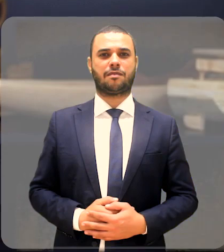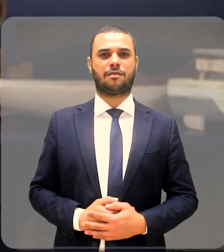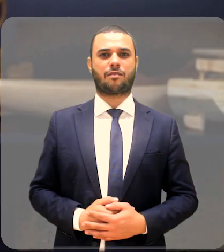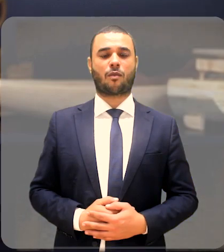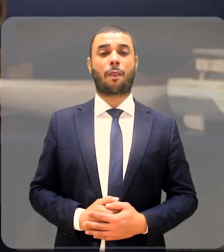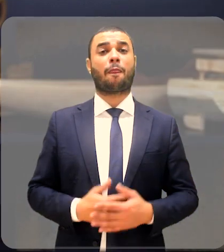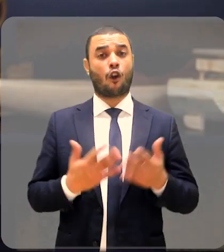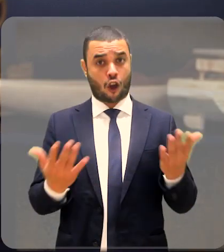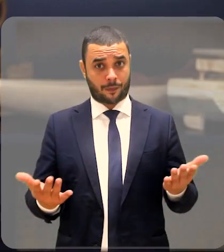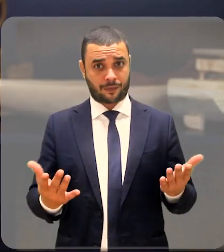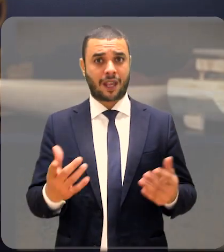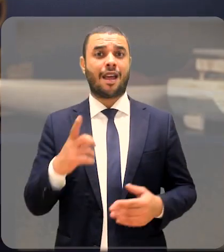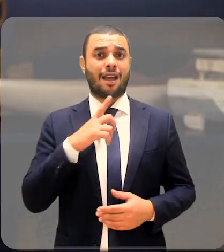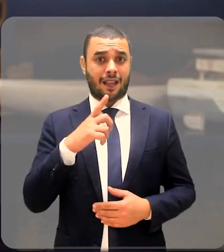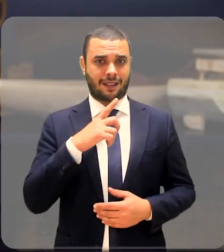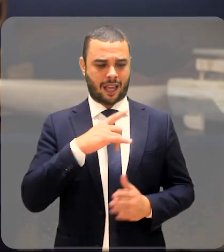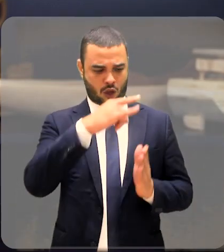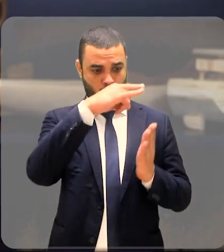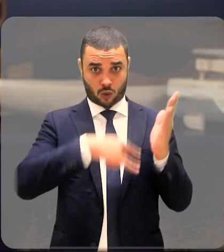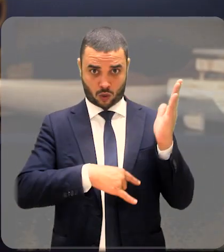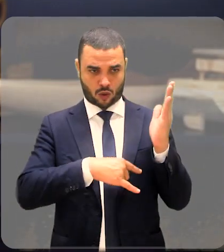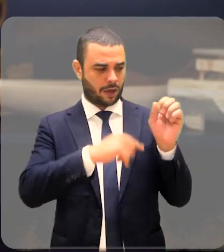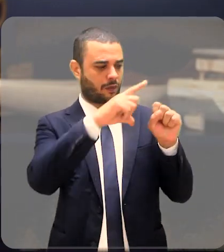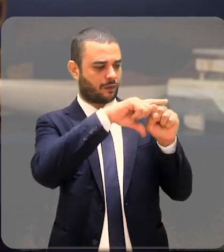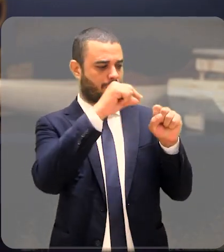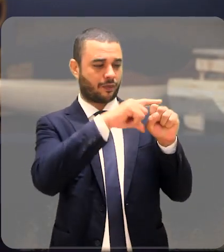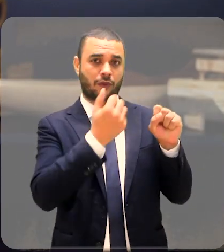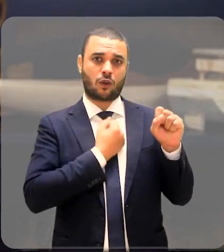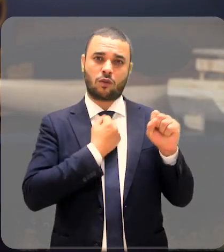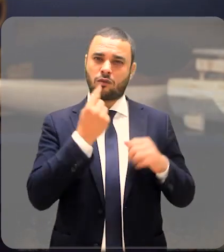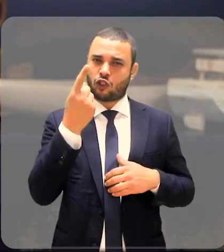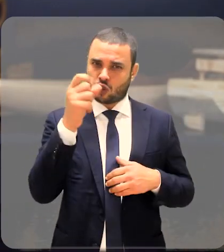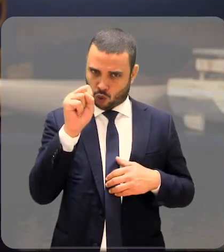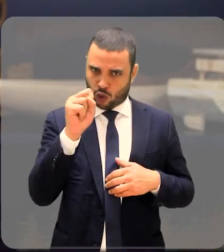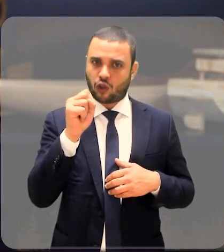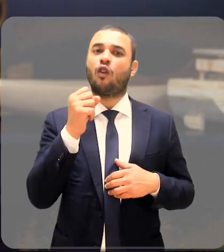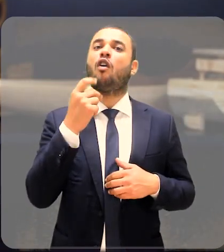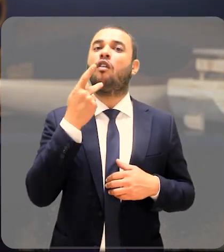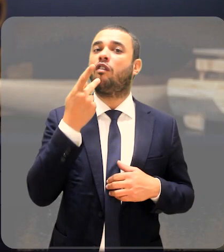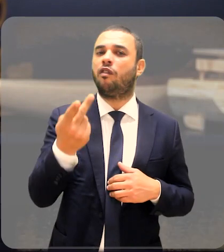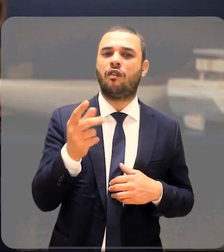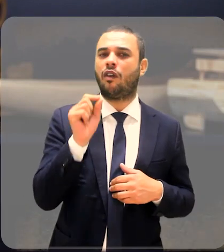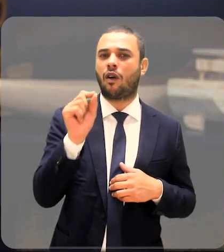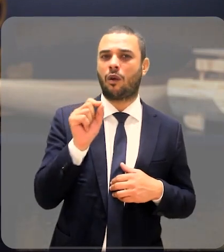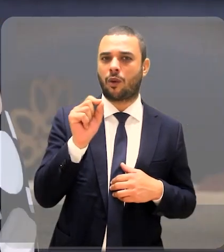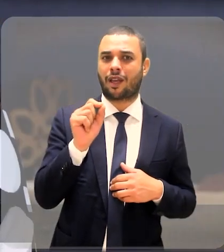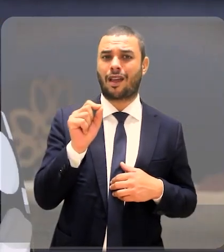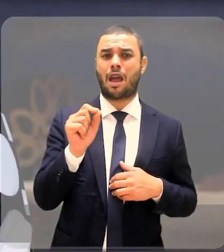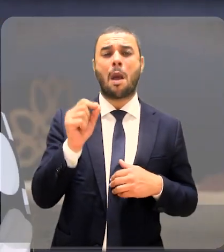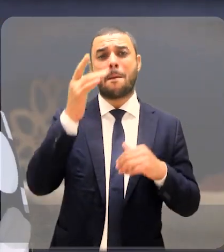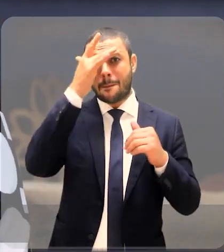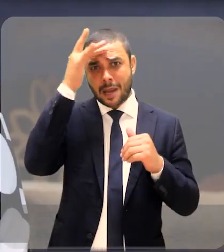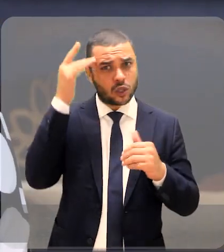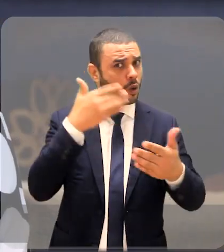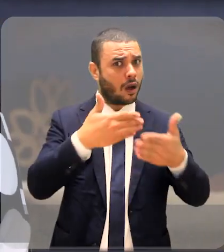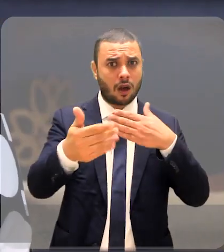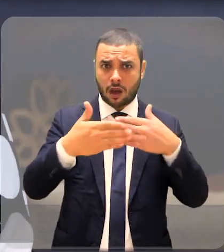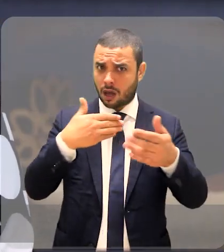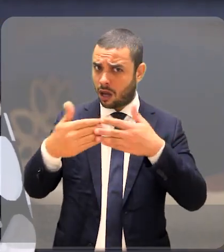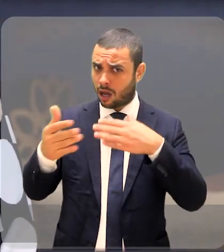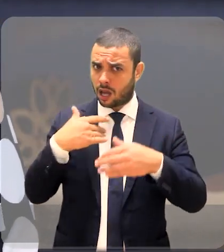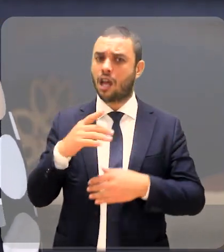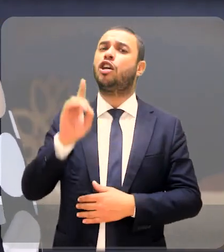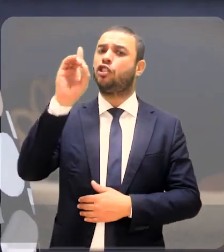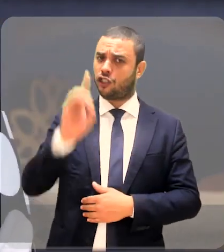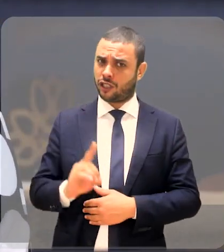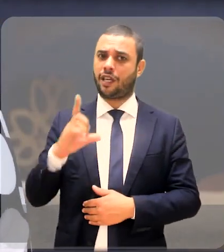Gente, está lá no 18º artigo da Declaração Universal dos Direitos Humanos. Toda pessoa tem